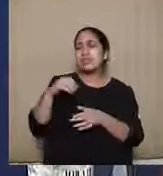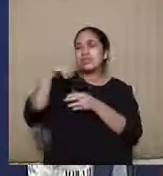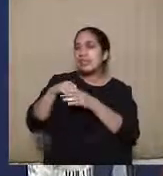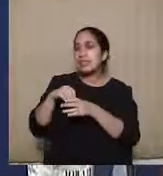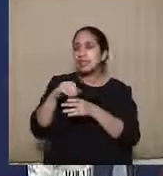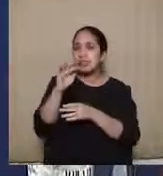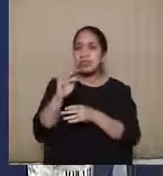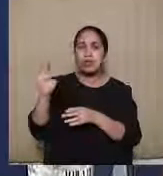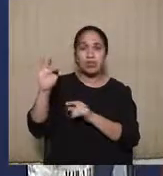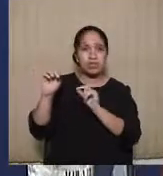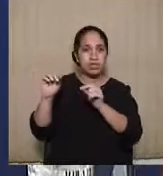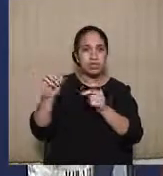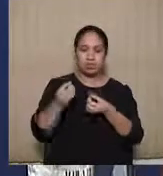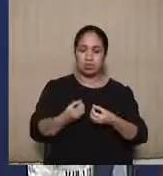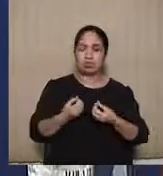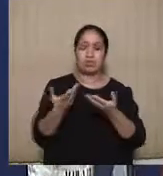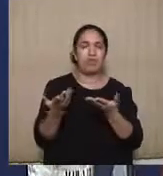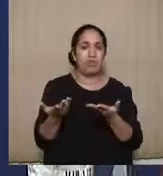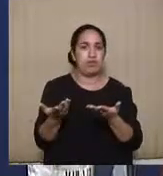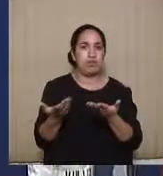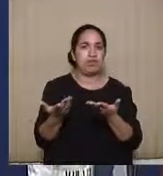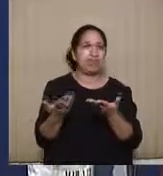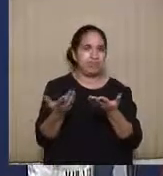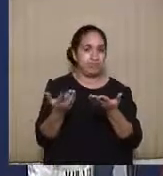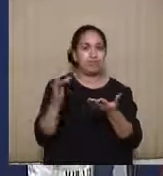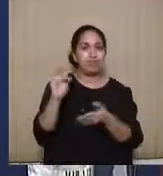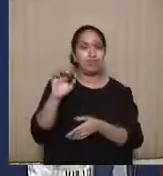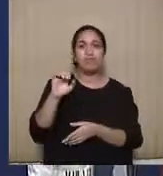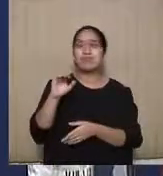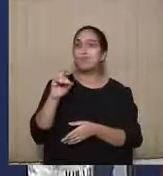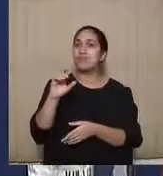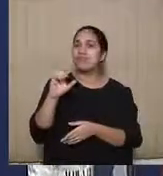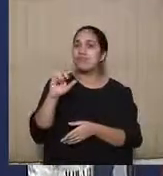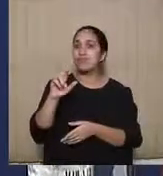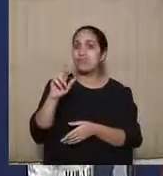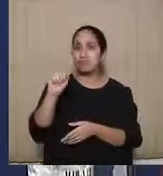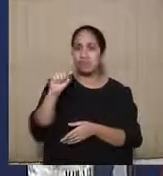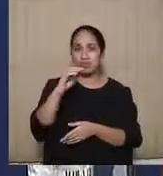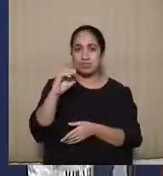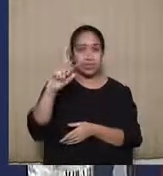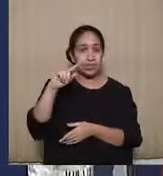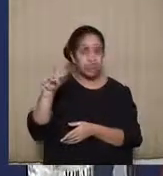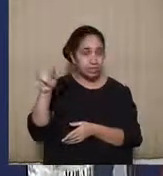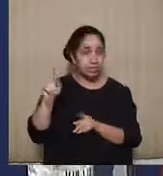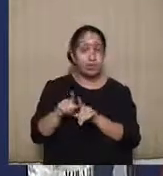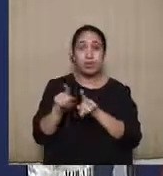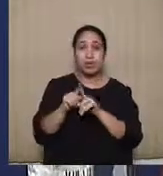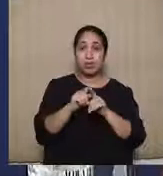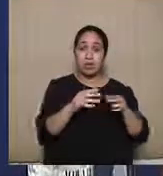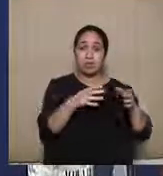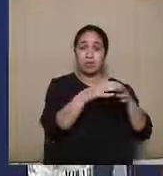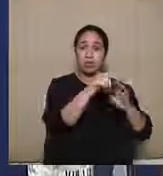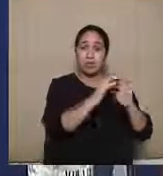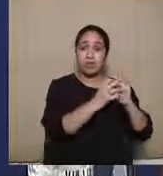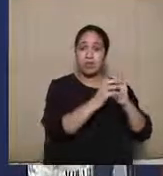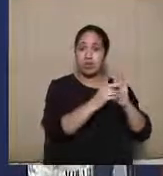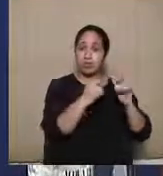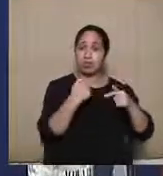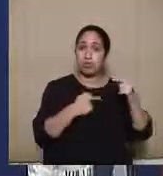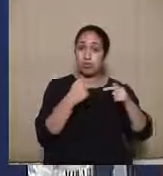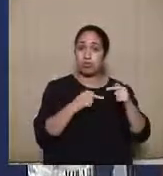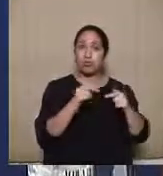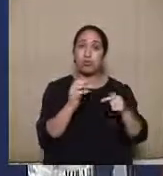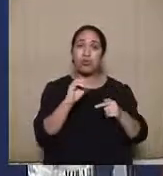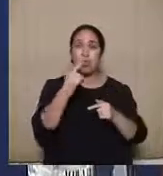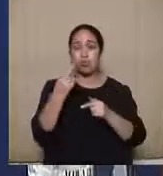eles vão ceder a sua legitimidade ativa para as federações, e o mesmo acontece com a figura do partido político ou a federação que esteja numa coligação.